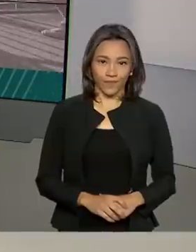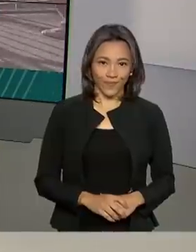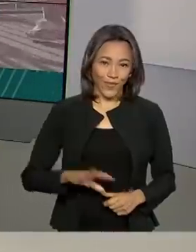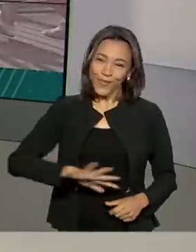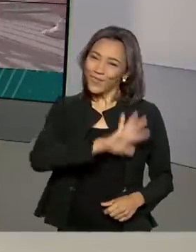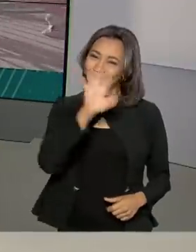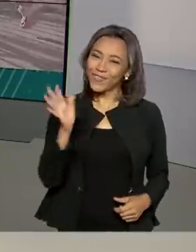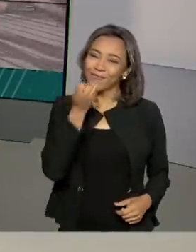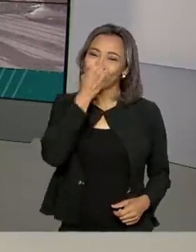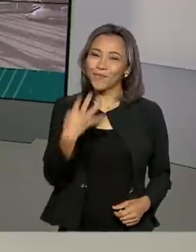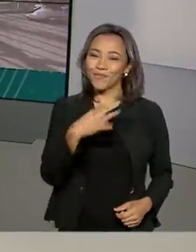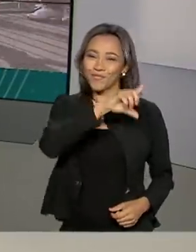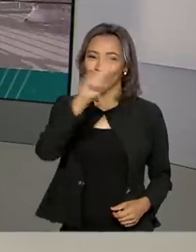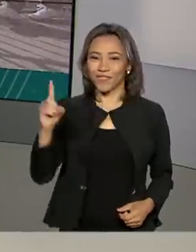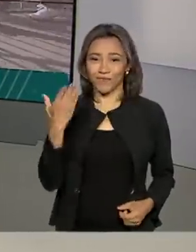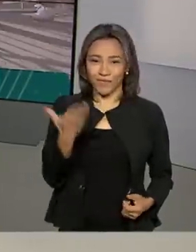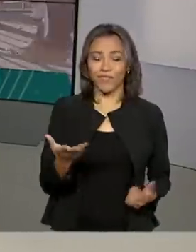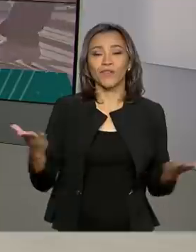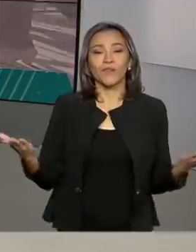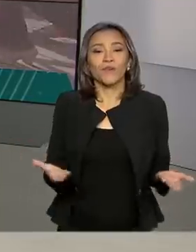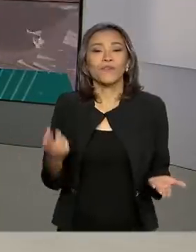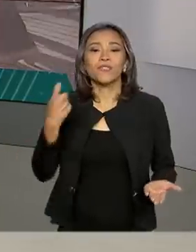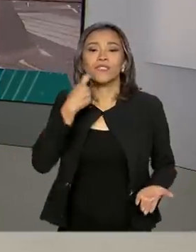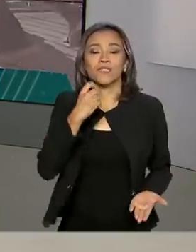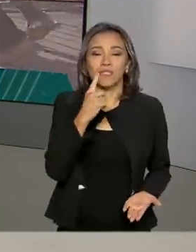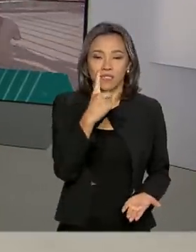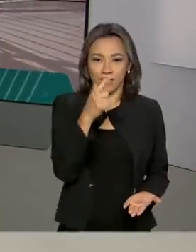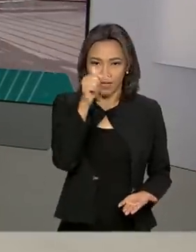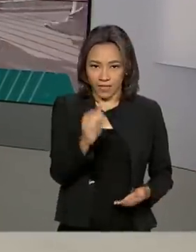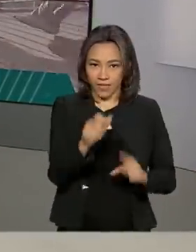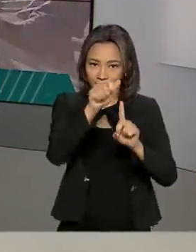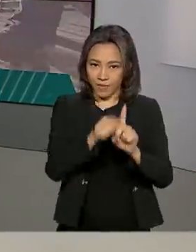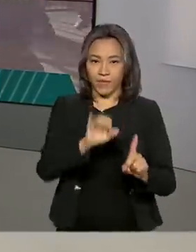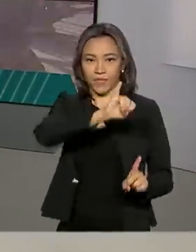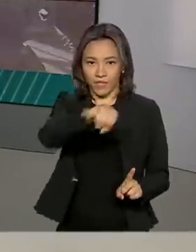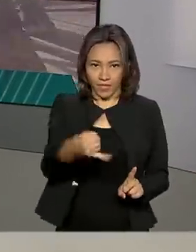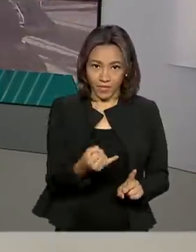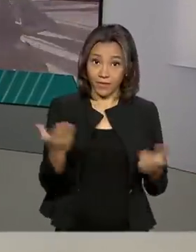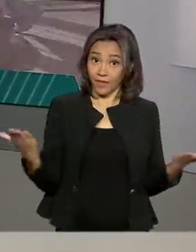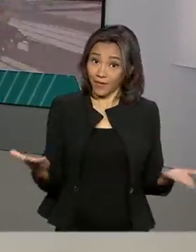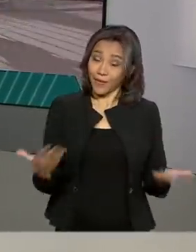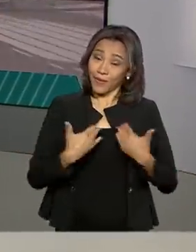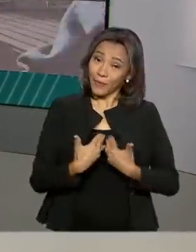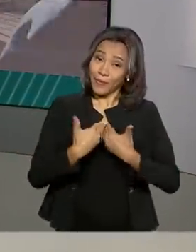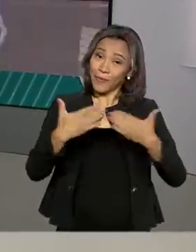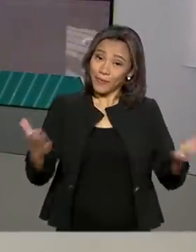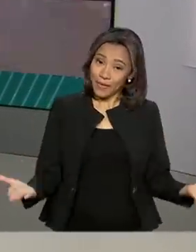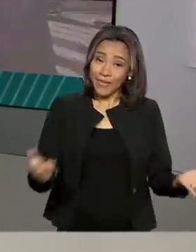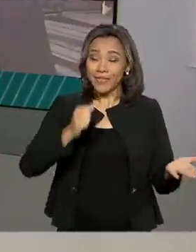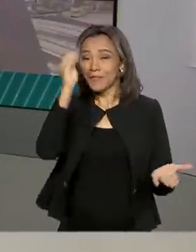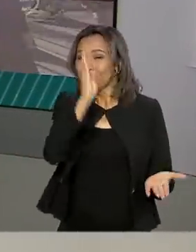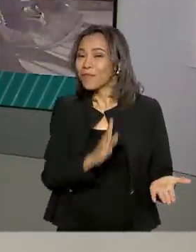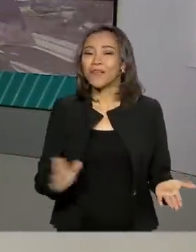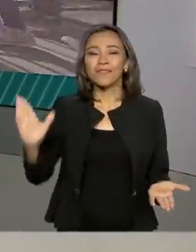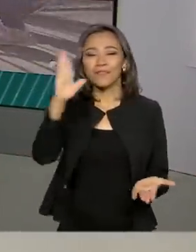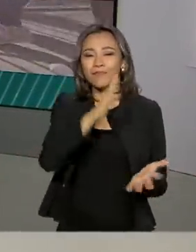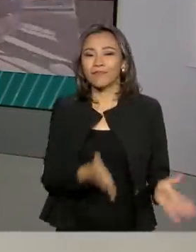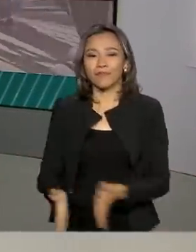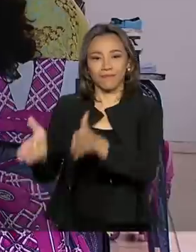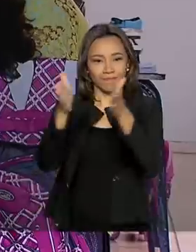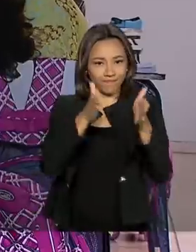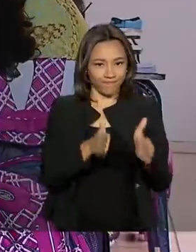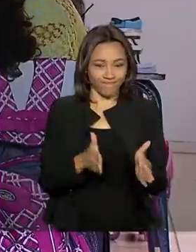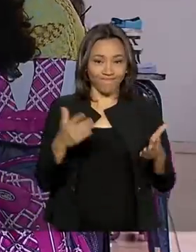Olá, bom dia pra você. Hoje é sexta-feira, 17 de janeiro. Começa agora o Brasil em dia para todo o país.